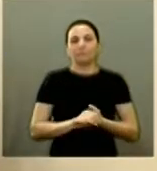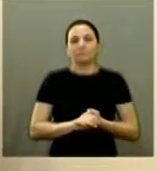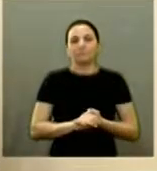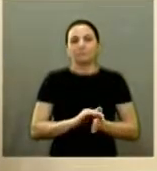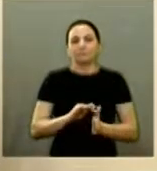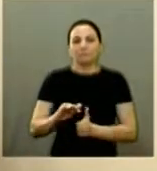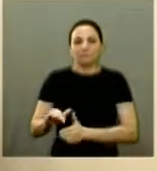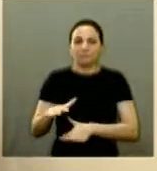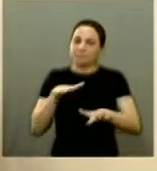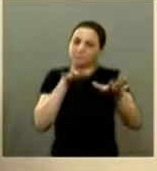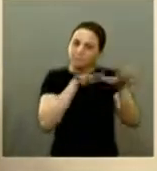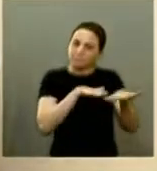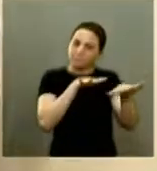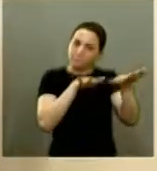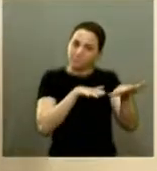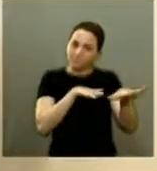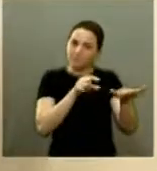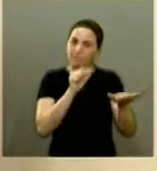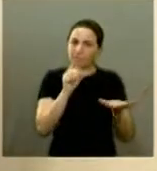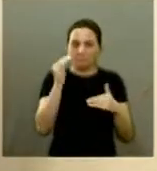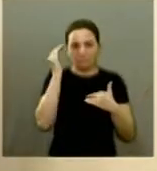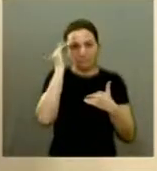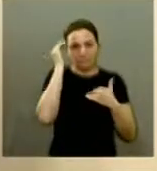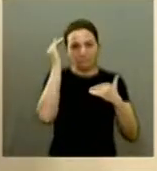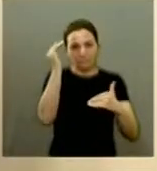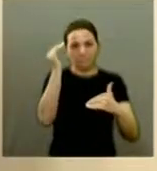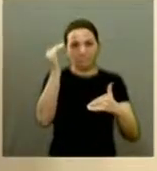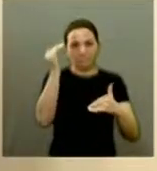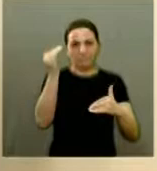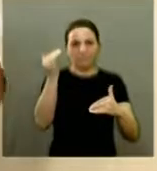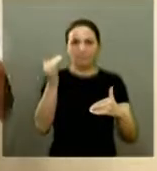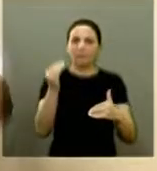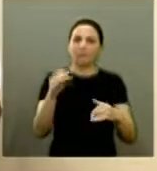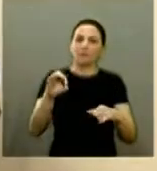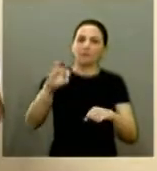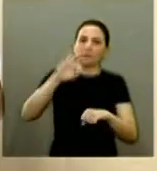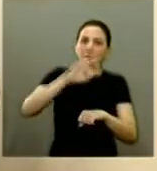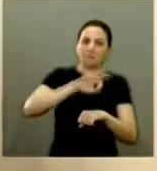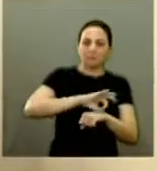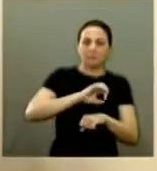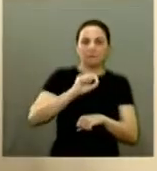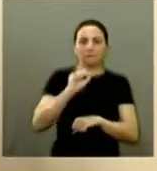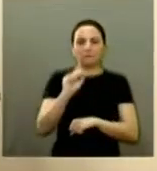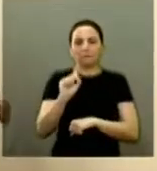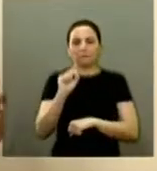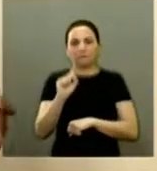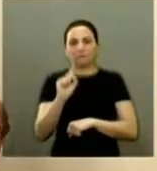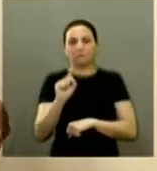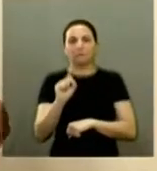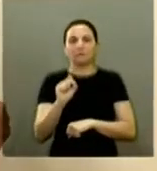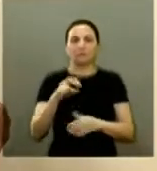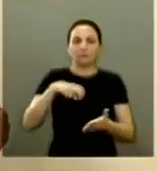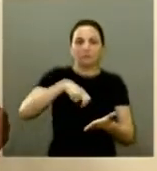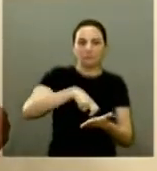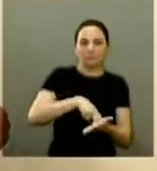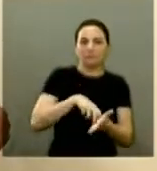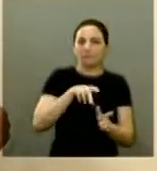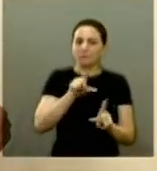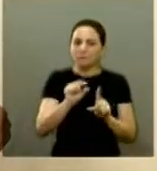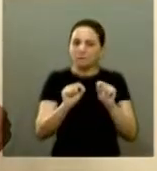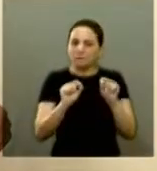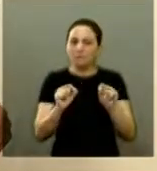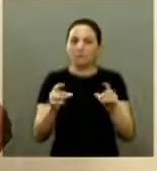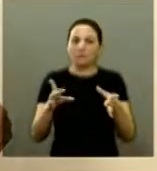a manifestação que eu fiz agradecendo a central de penas alternativas essa parceria que nós